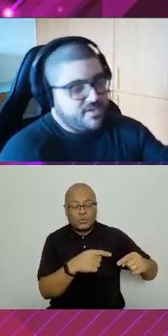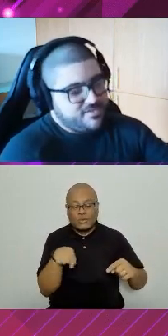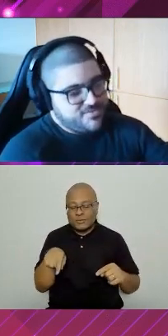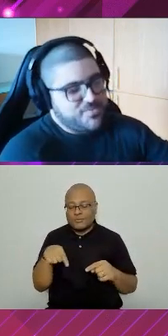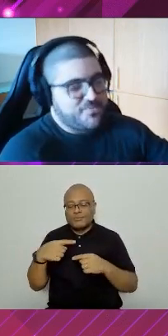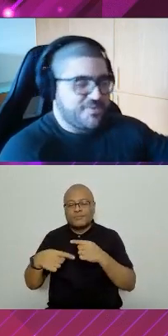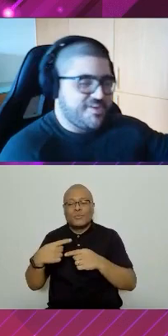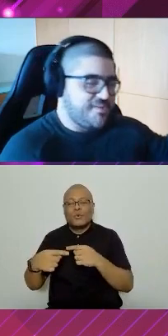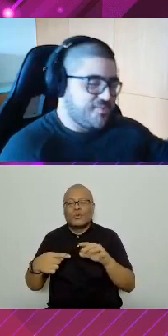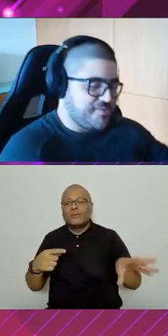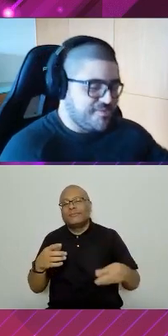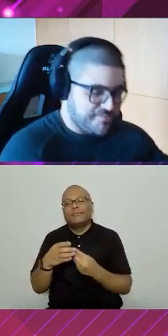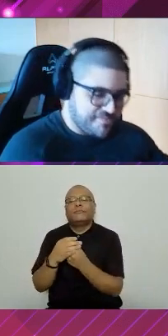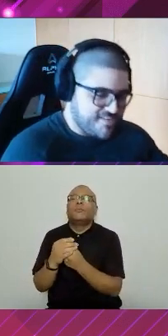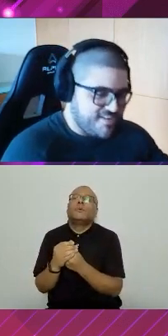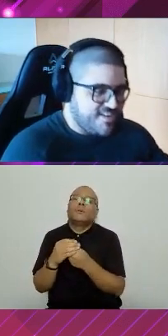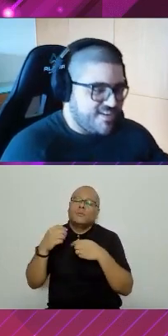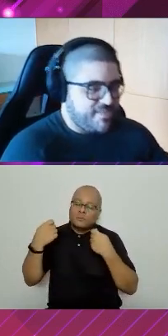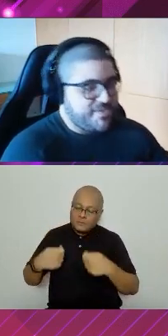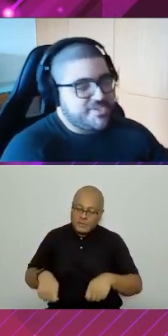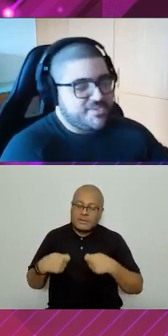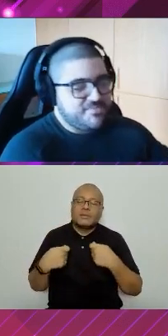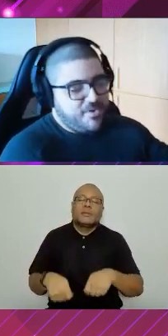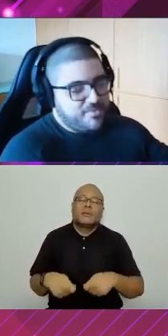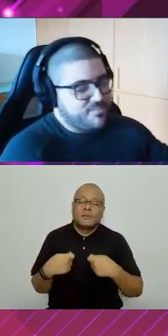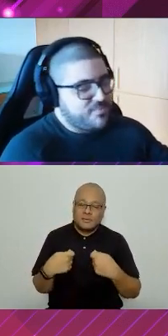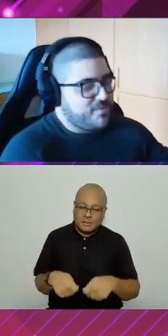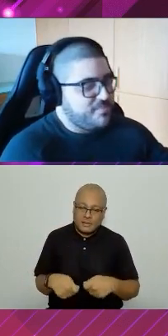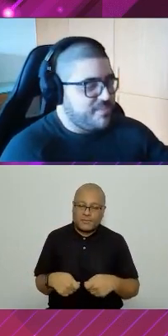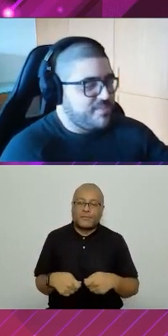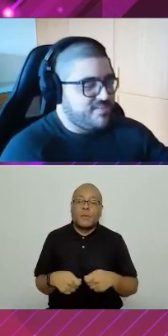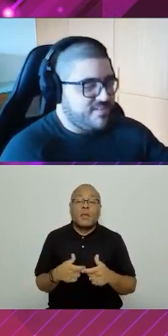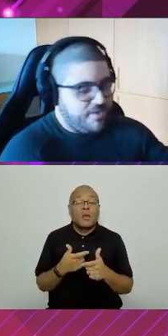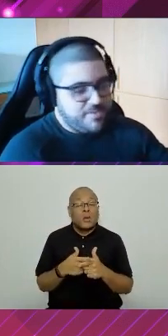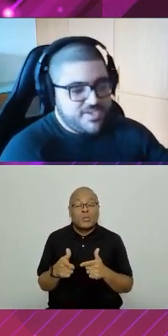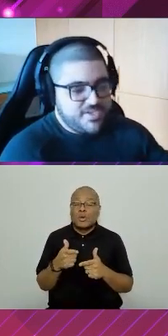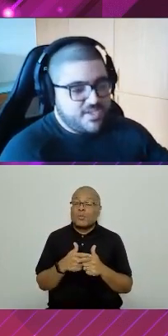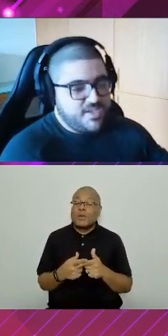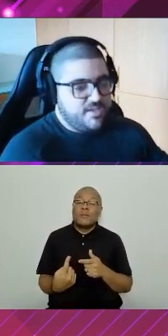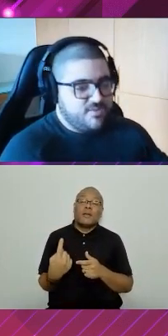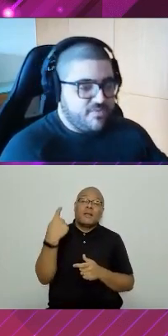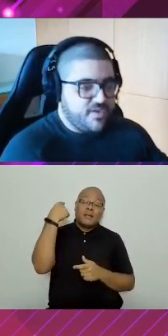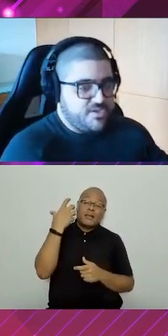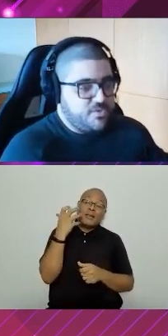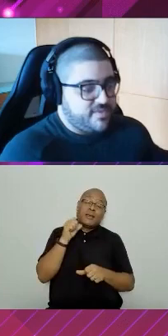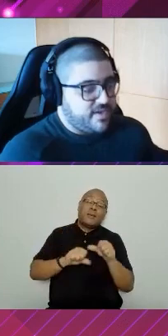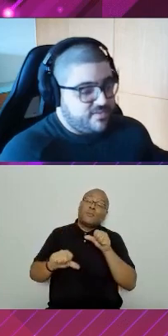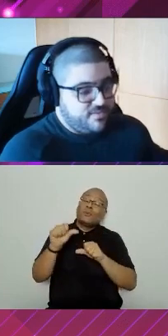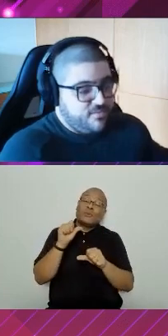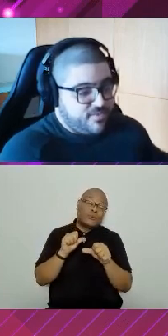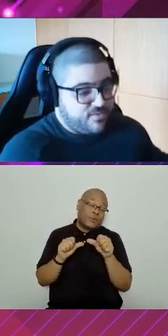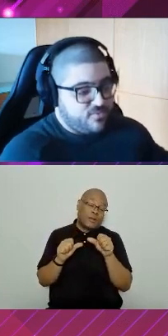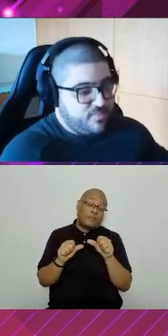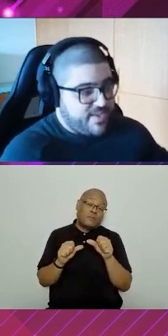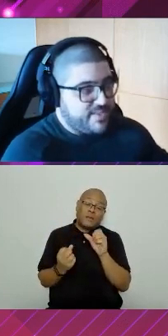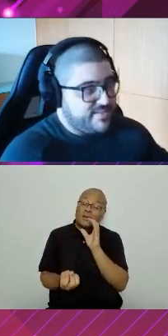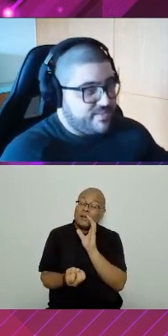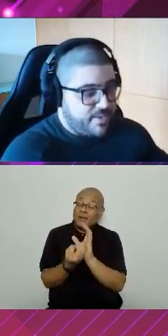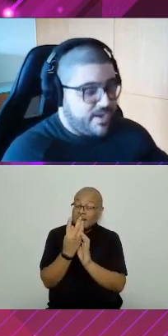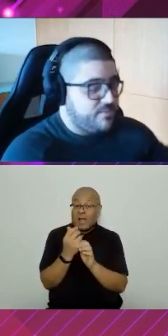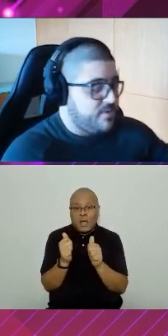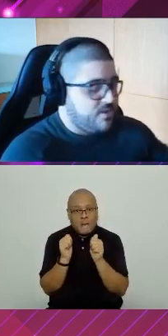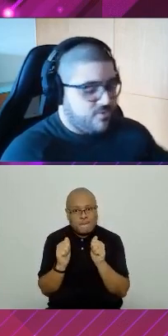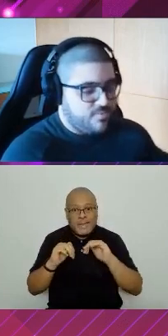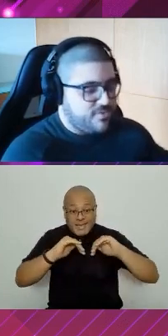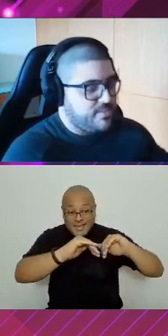tenho que fazer o quê? Subir o front-end todo de novo. Então, a gente volta para o problema inicial que a gente queria resolver. A gente consegue desenvolver tudo bem ali,